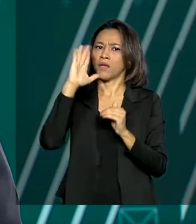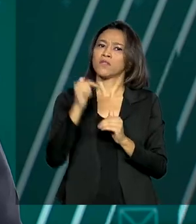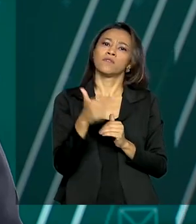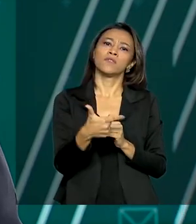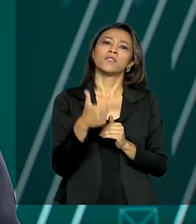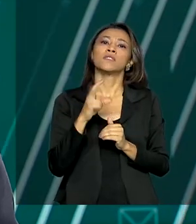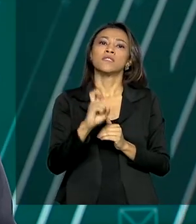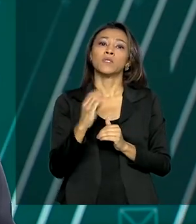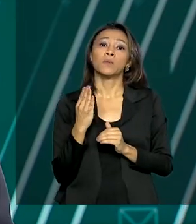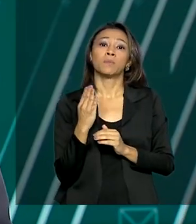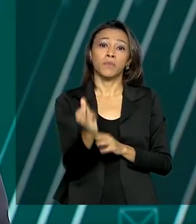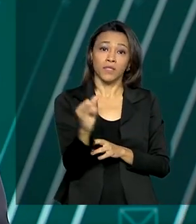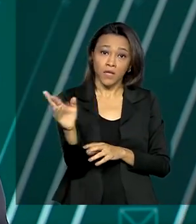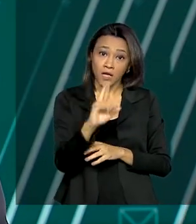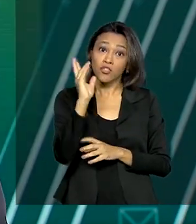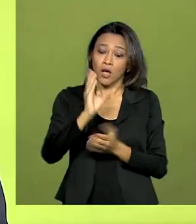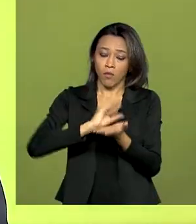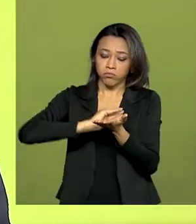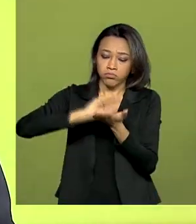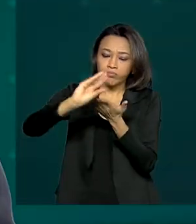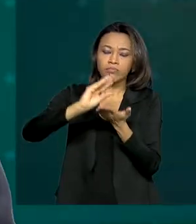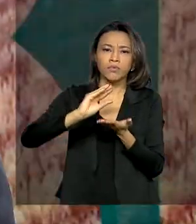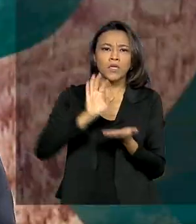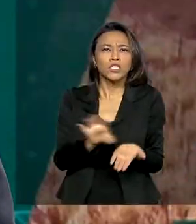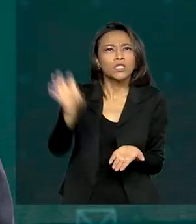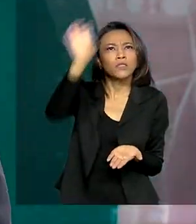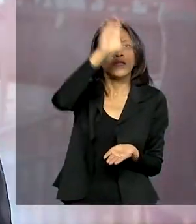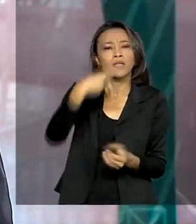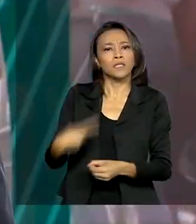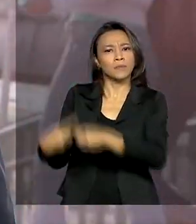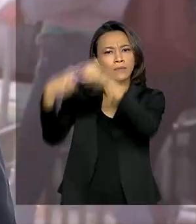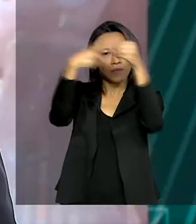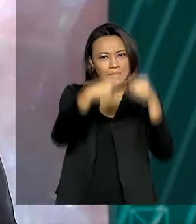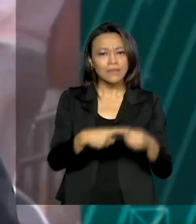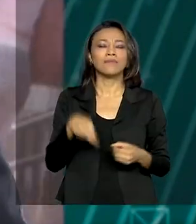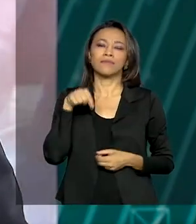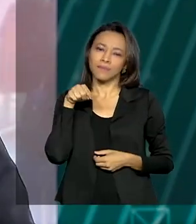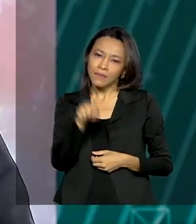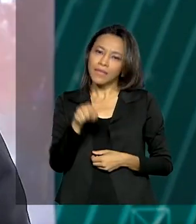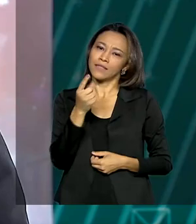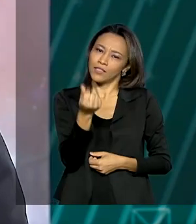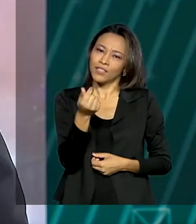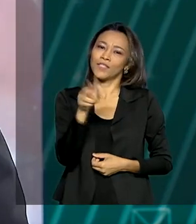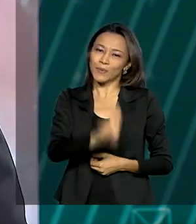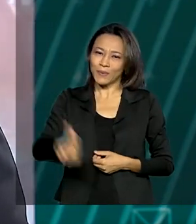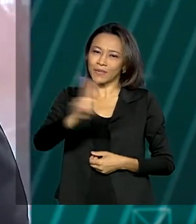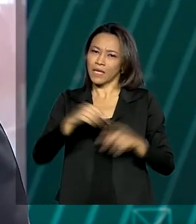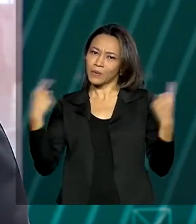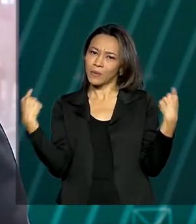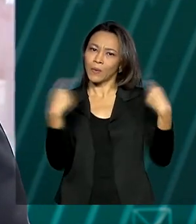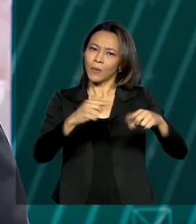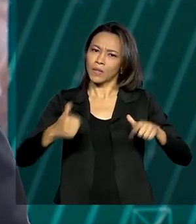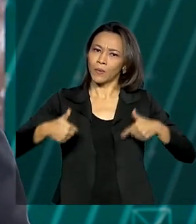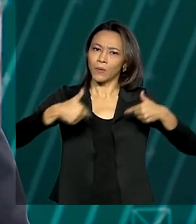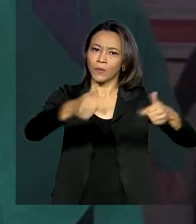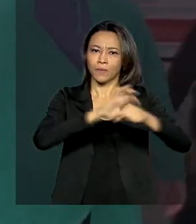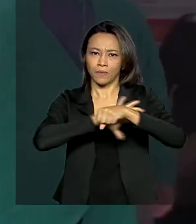reais já foram repassados a estados e municípios para serem usados exclusivamente no combate à Covid-19.